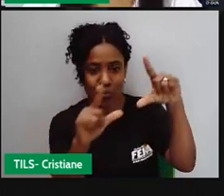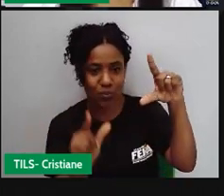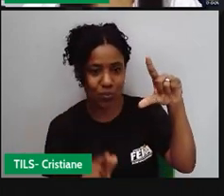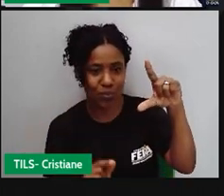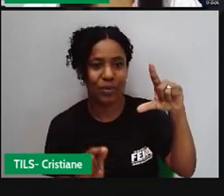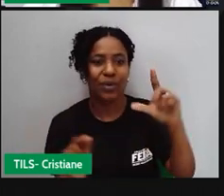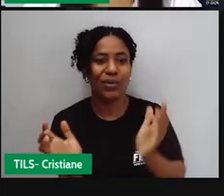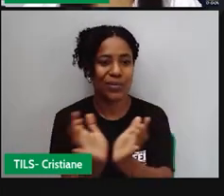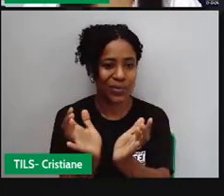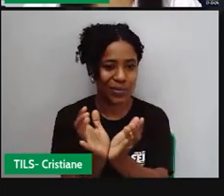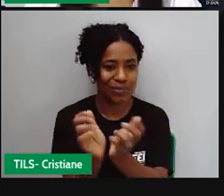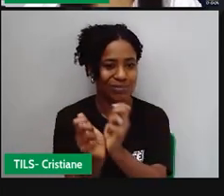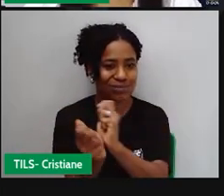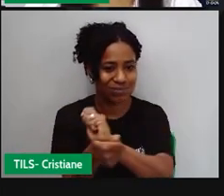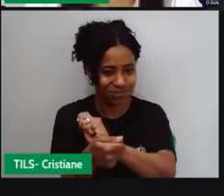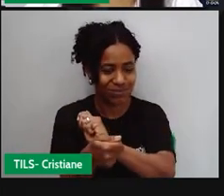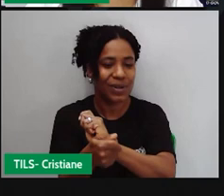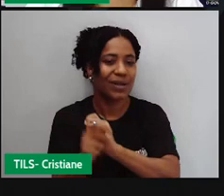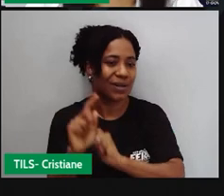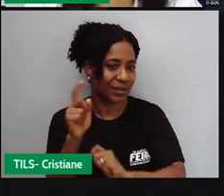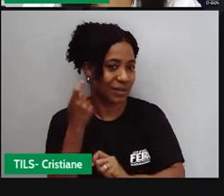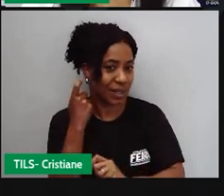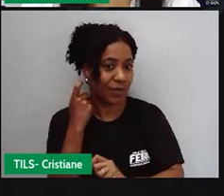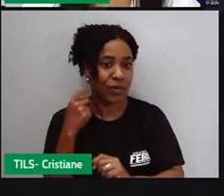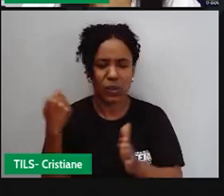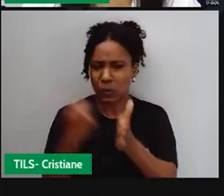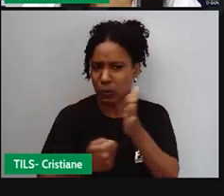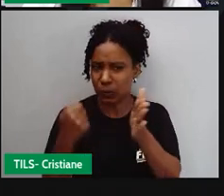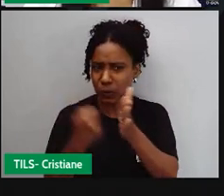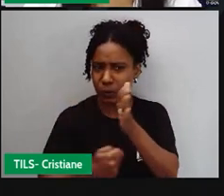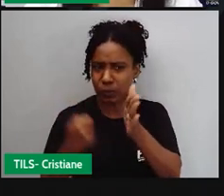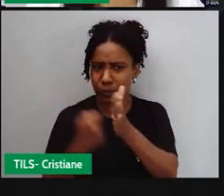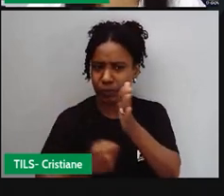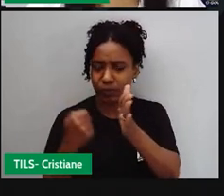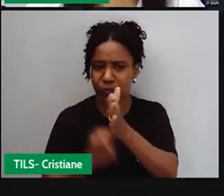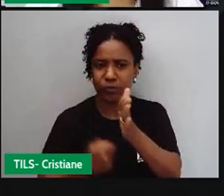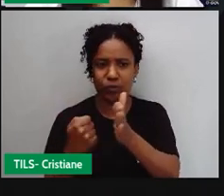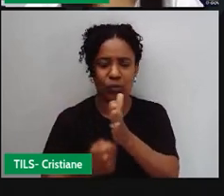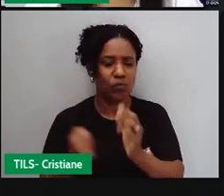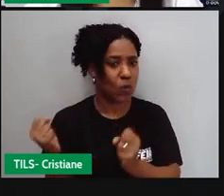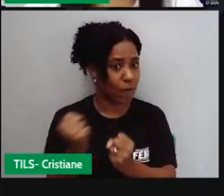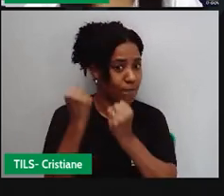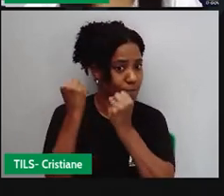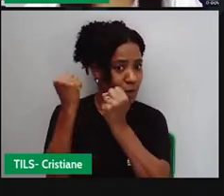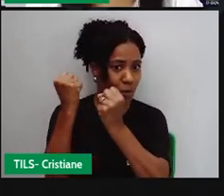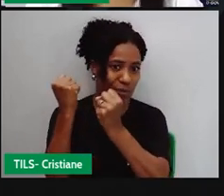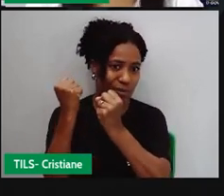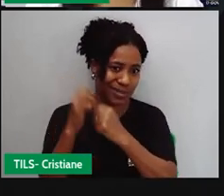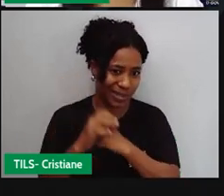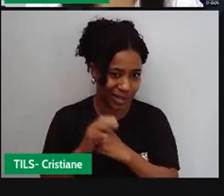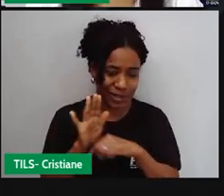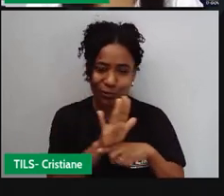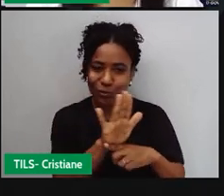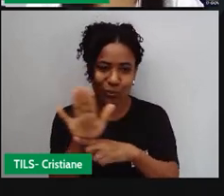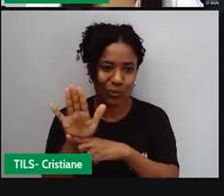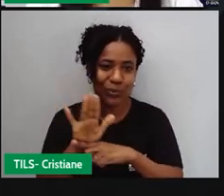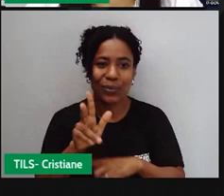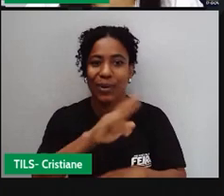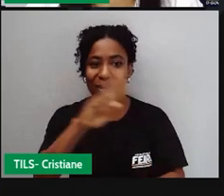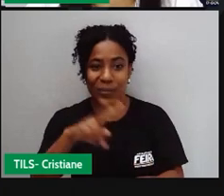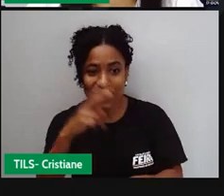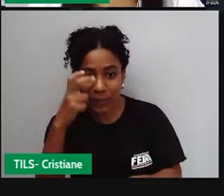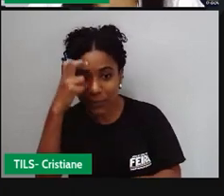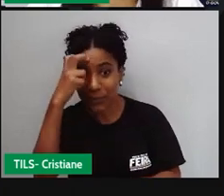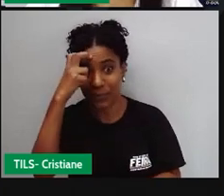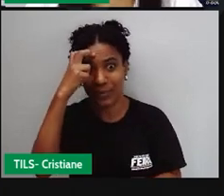mostram também o quanto isso contribuiu para a nossa riqueza cultural. E muito do que a gente vive, do que a